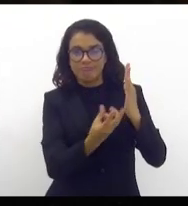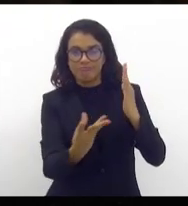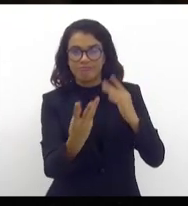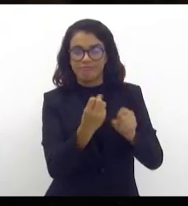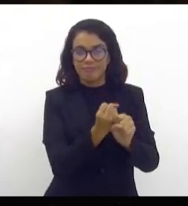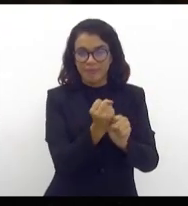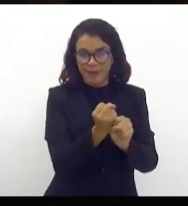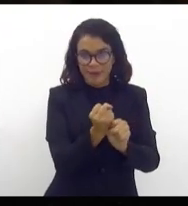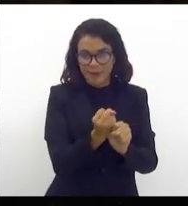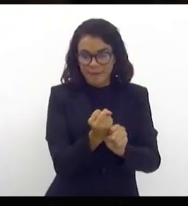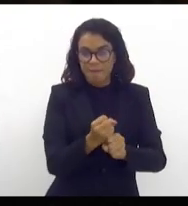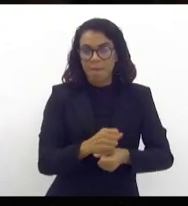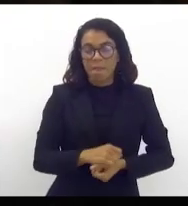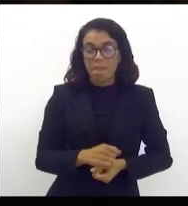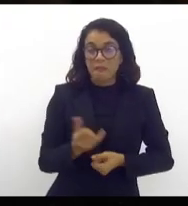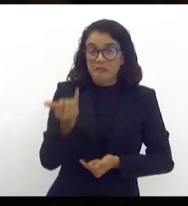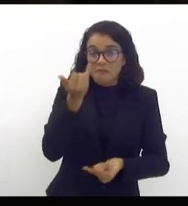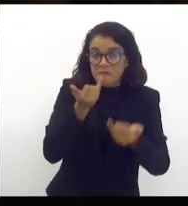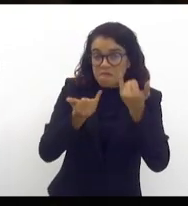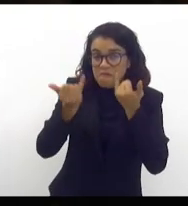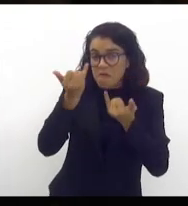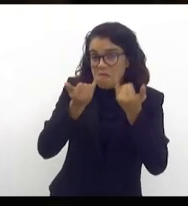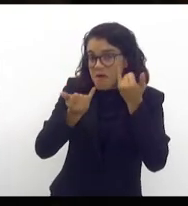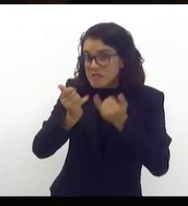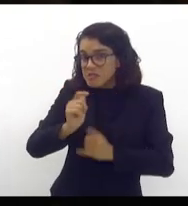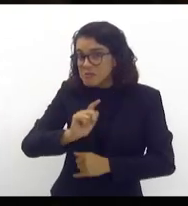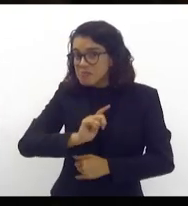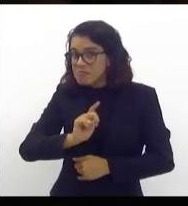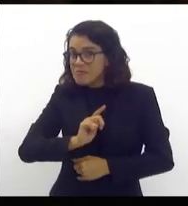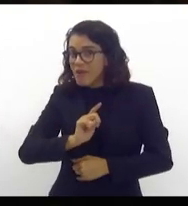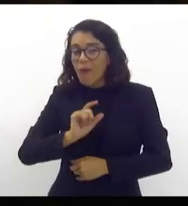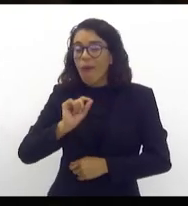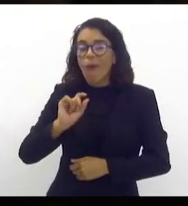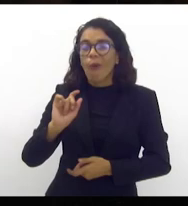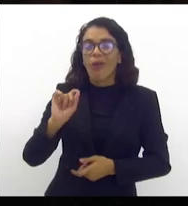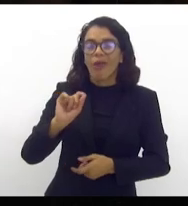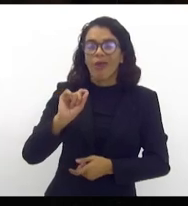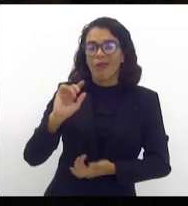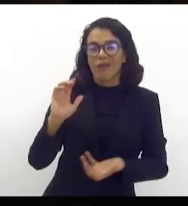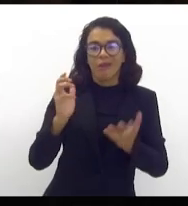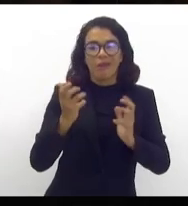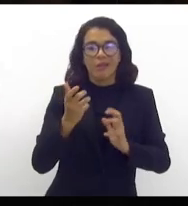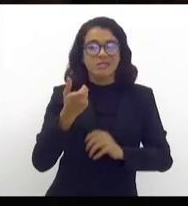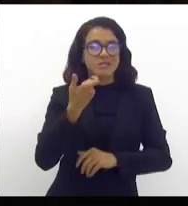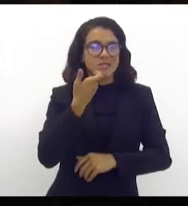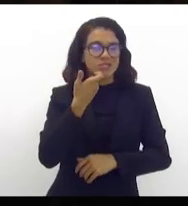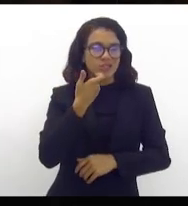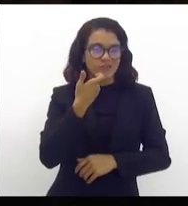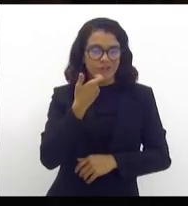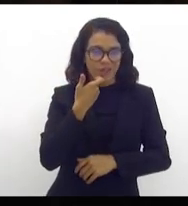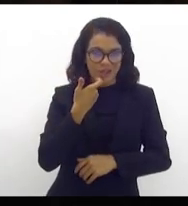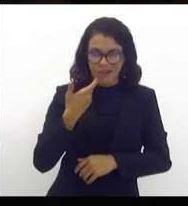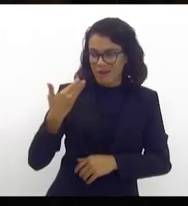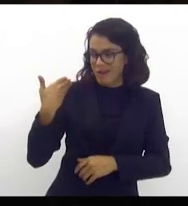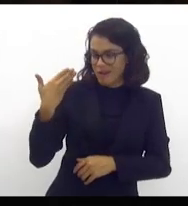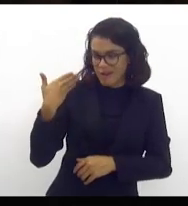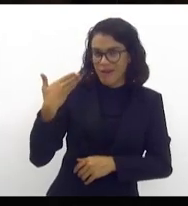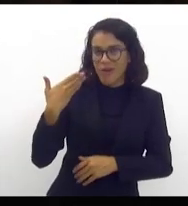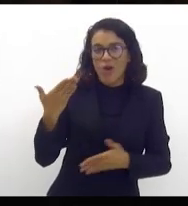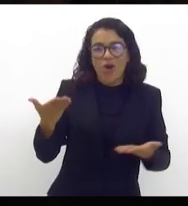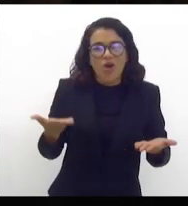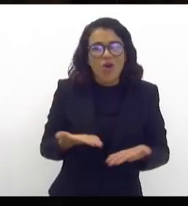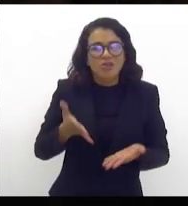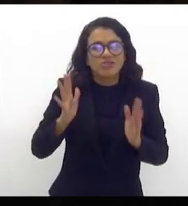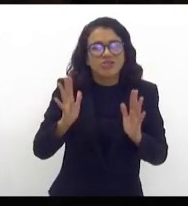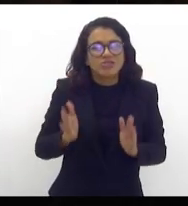As notícias que tenho é que, na sexta-feira, chegou na casa. Mas, como hoje é